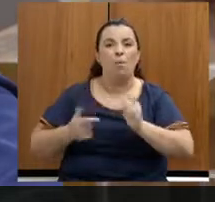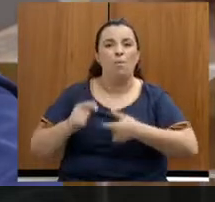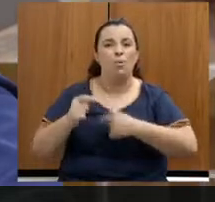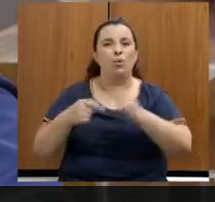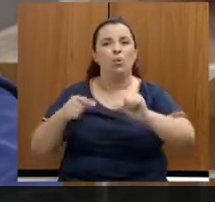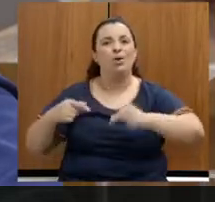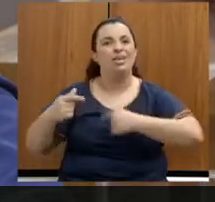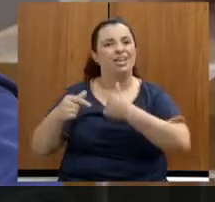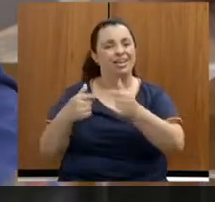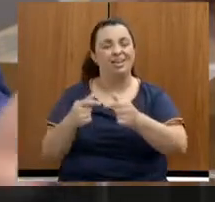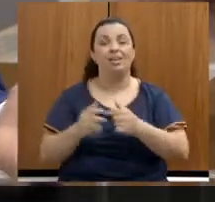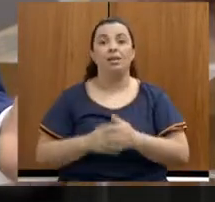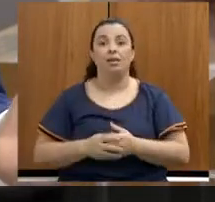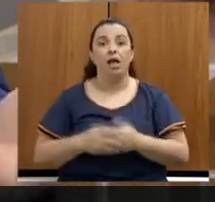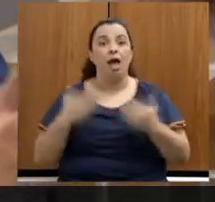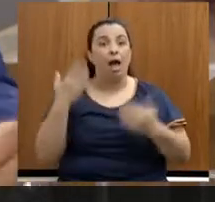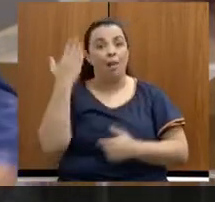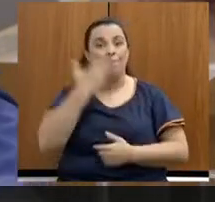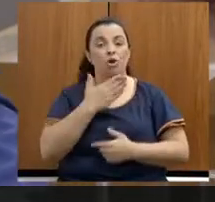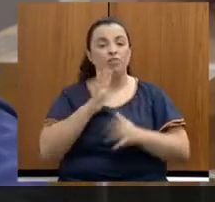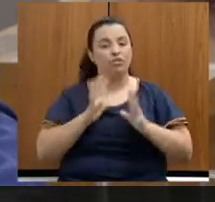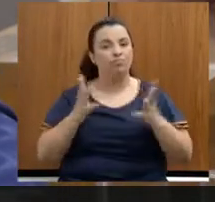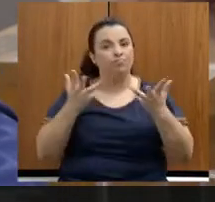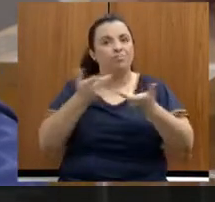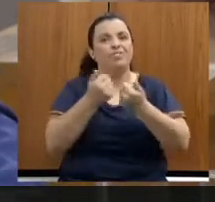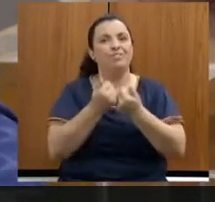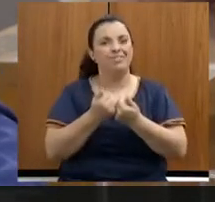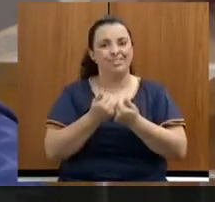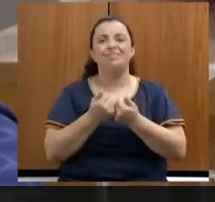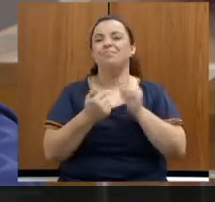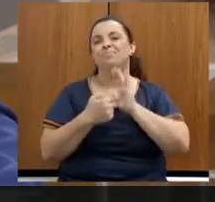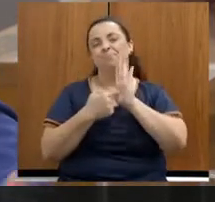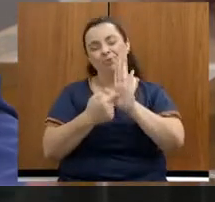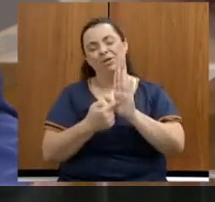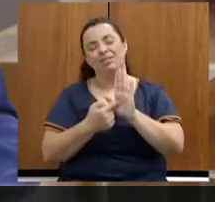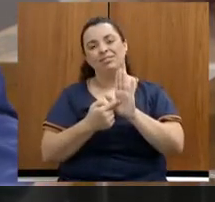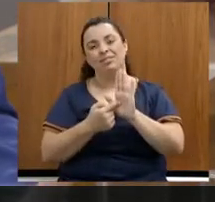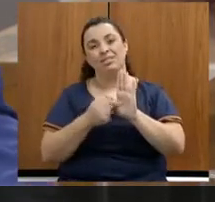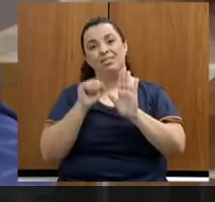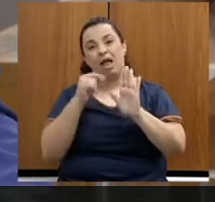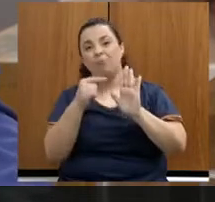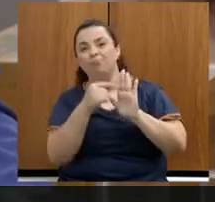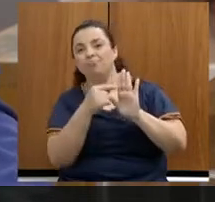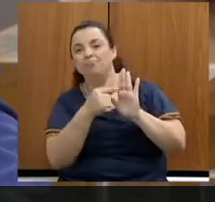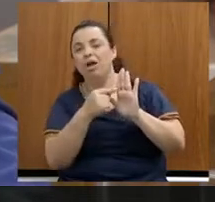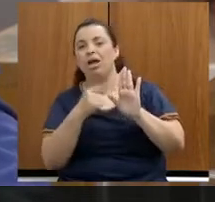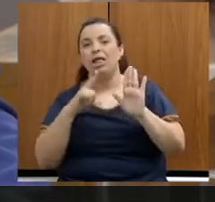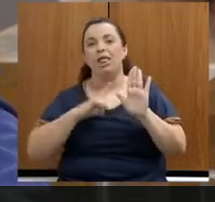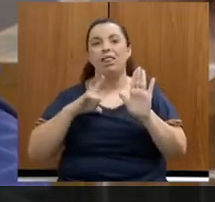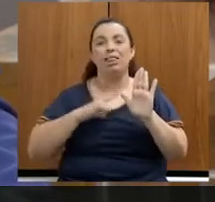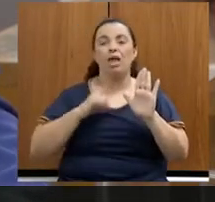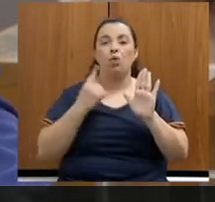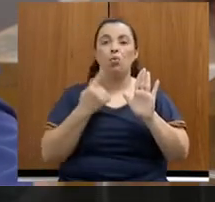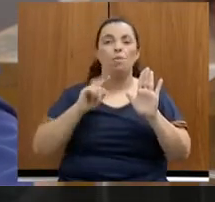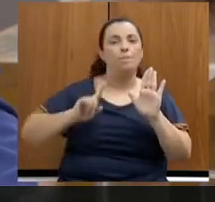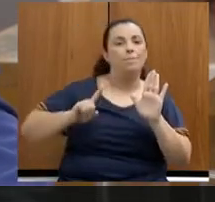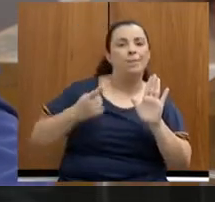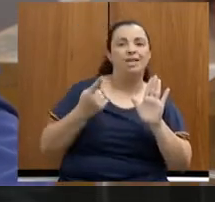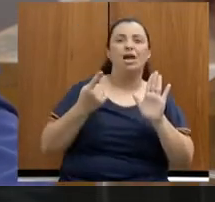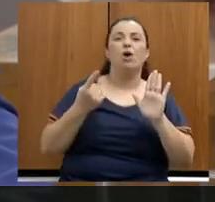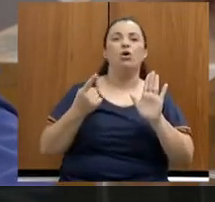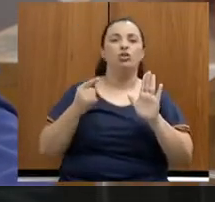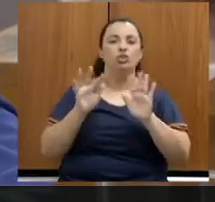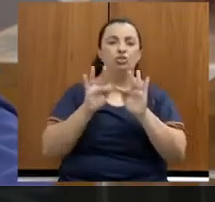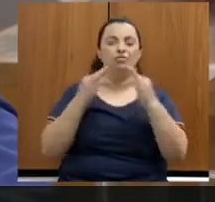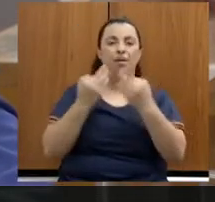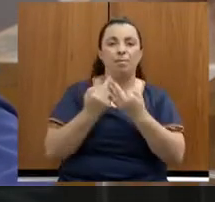eficiência está ali, quando o senhor atrás, que tem apenas, de um universo de mais de um milhão de famílias, apenas